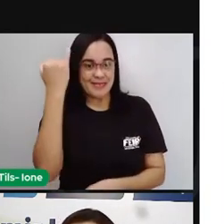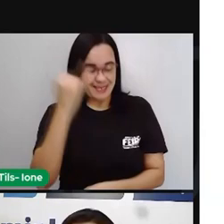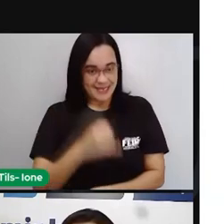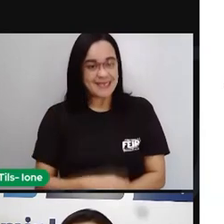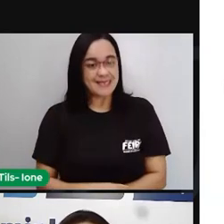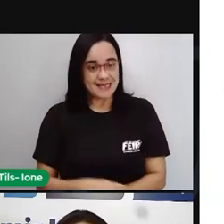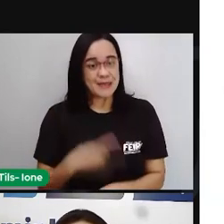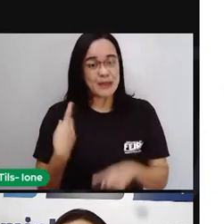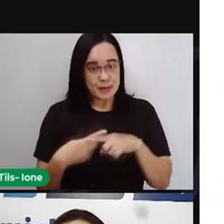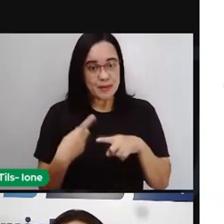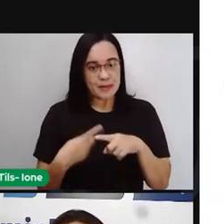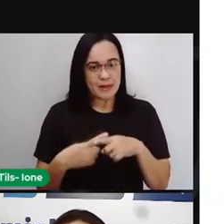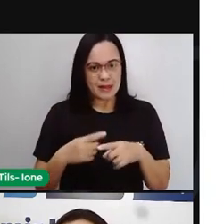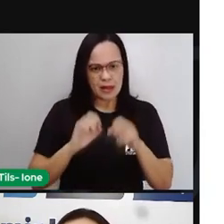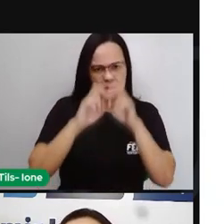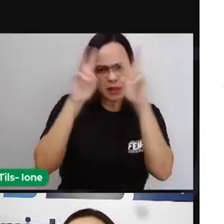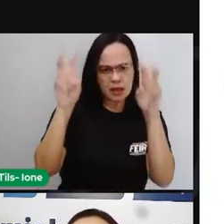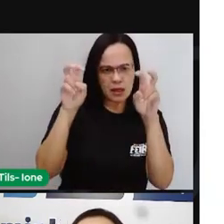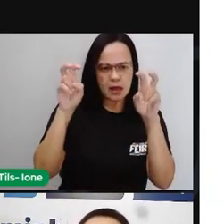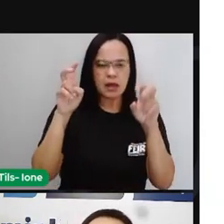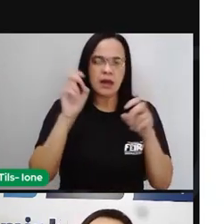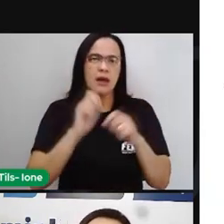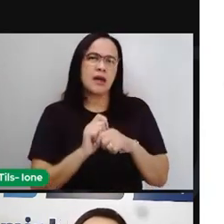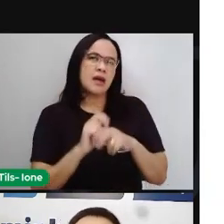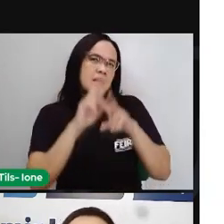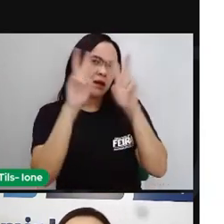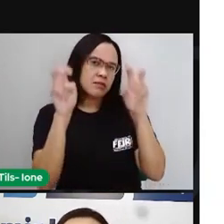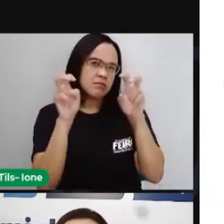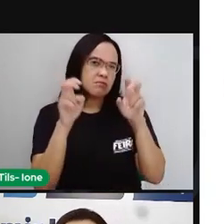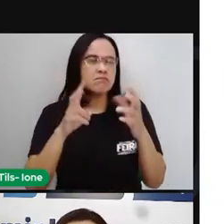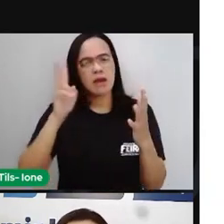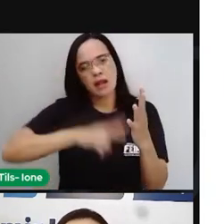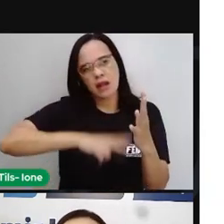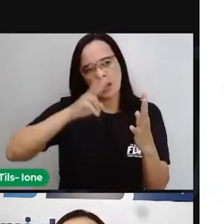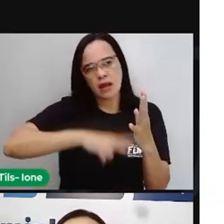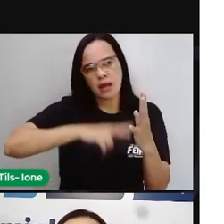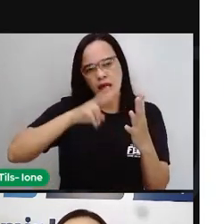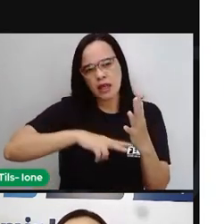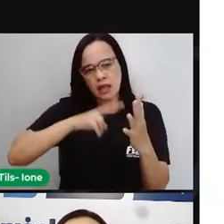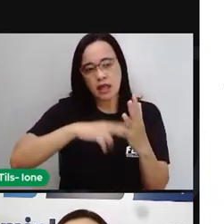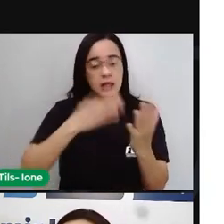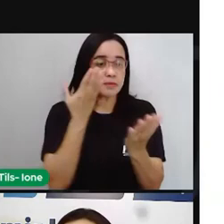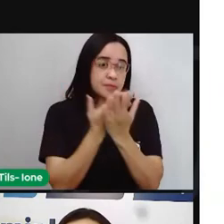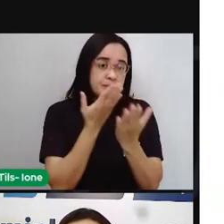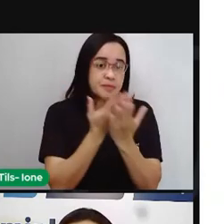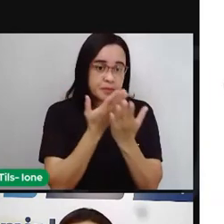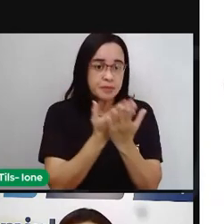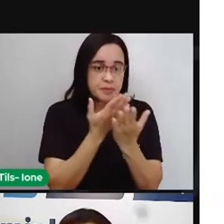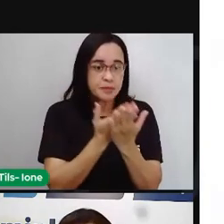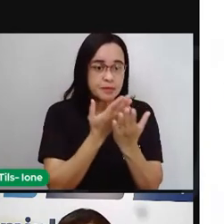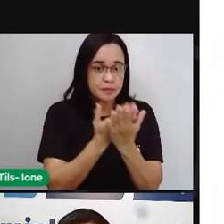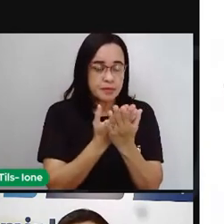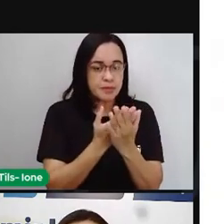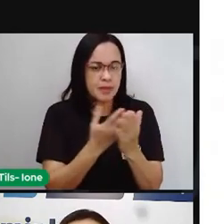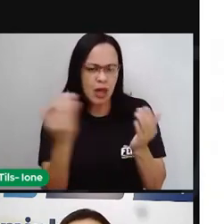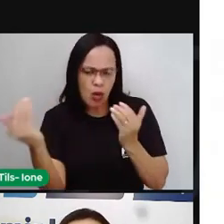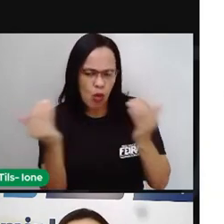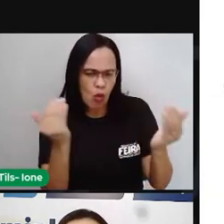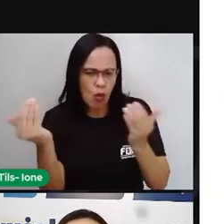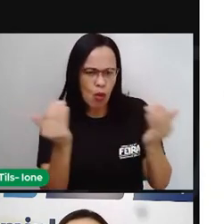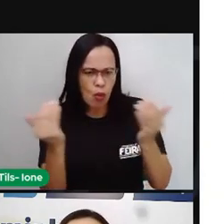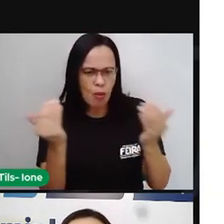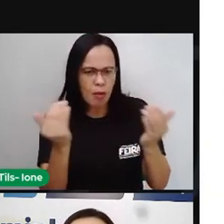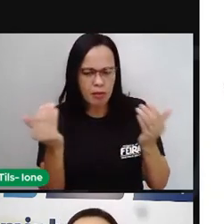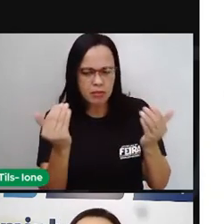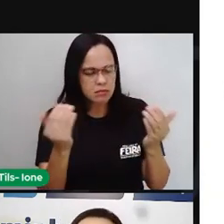sobre um tema, é até necessário que a gente estude, né? Que a gente leia algo. Leia até outros poemas, né? Pra